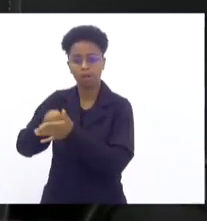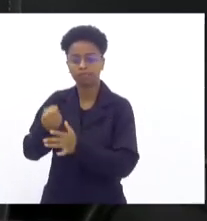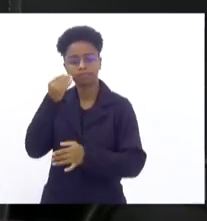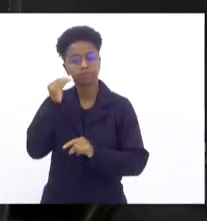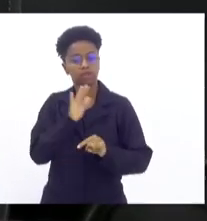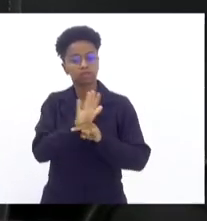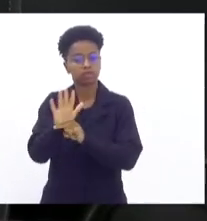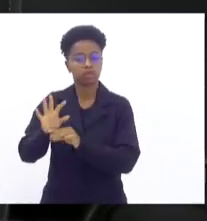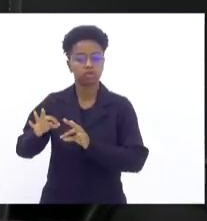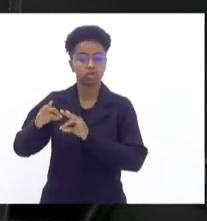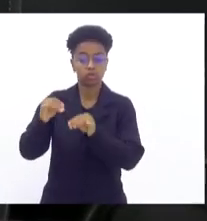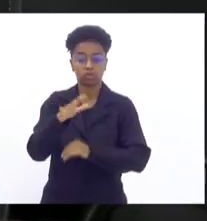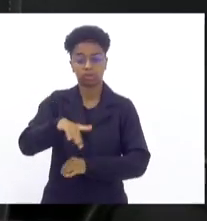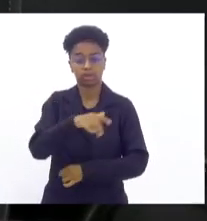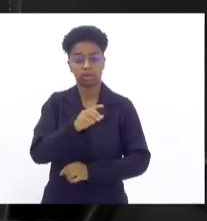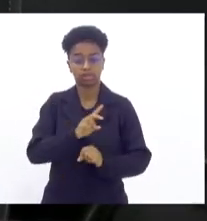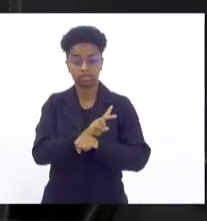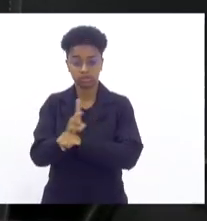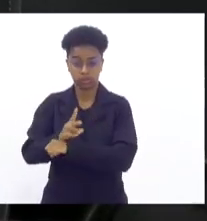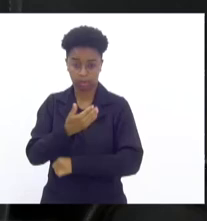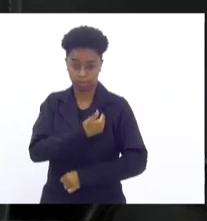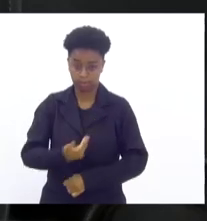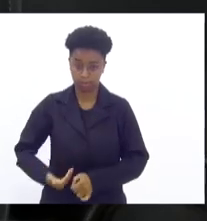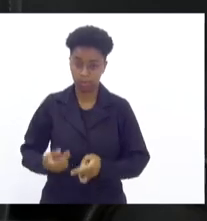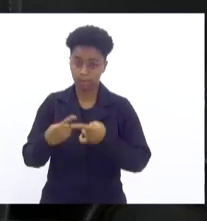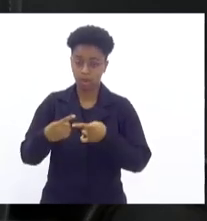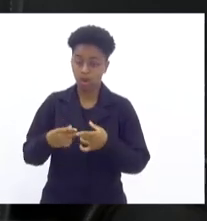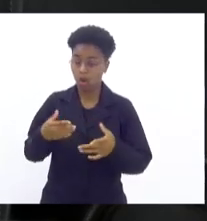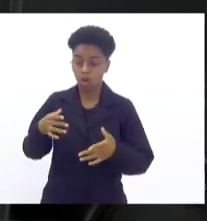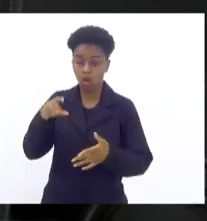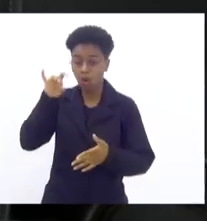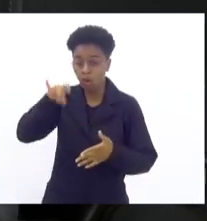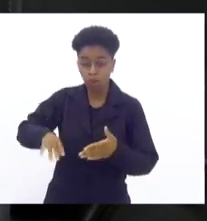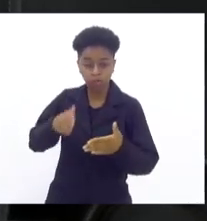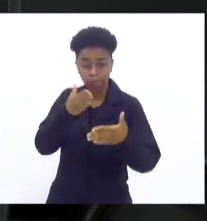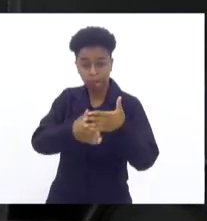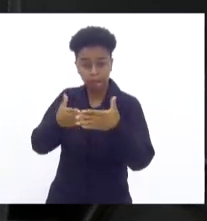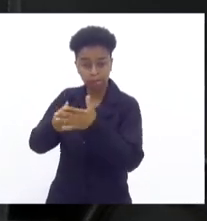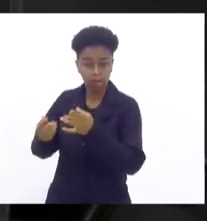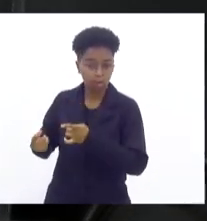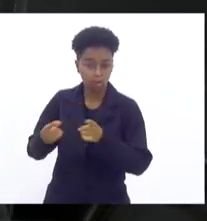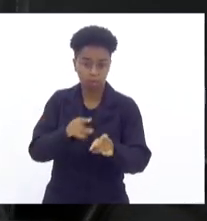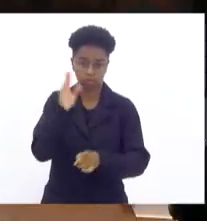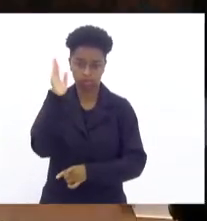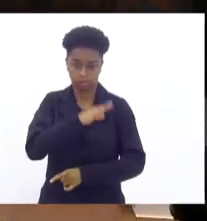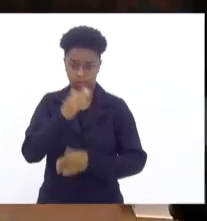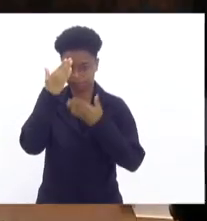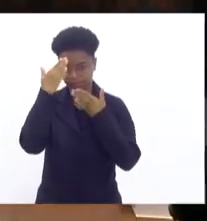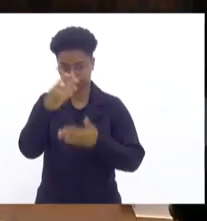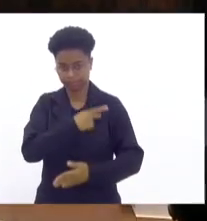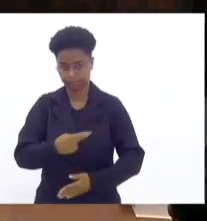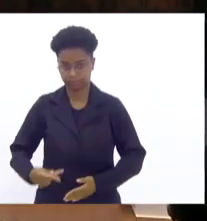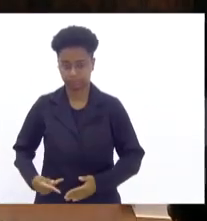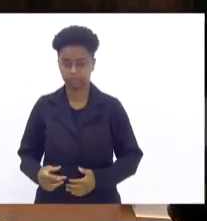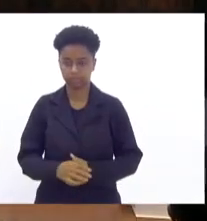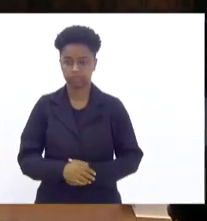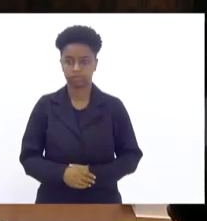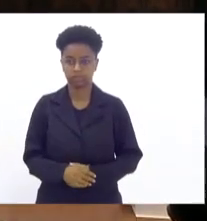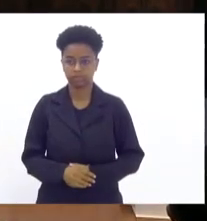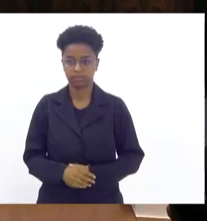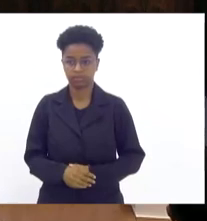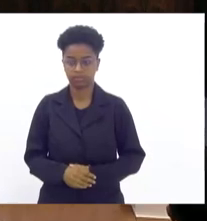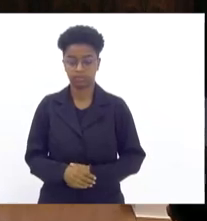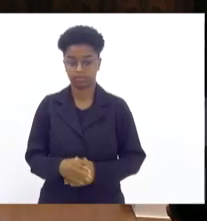segurança pública. pois é a última barreira contra o mal. Obrigado, senhor presidente. Muito obrigado,